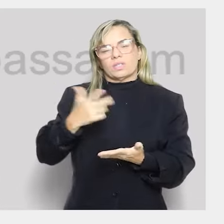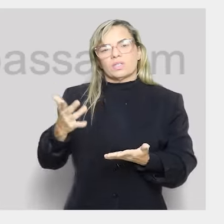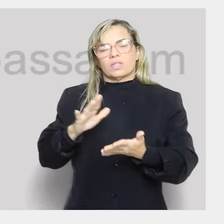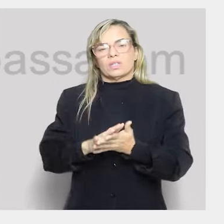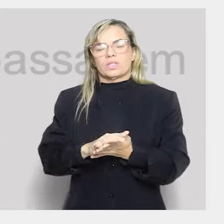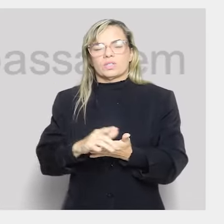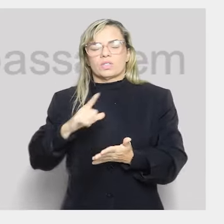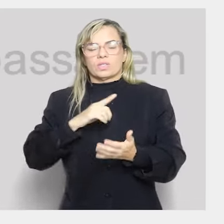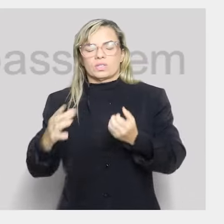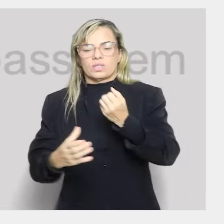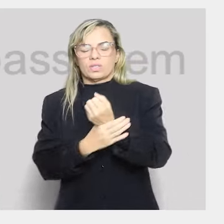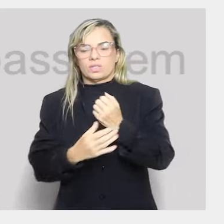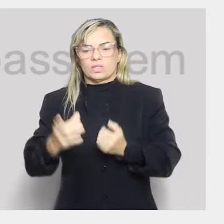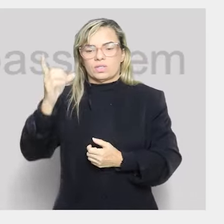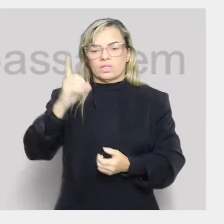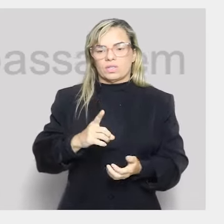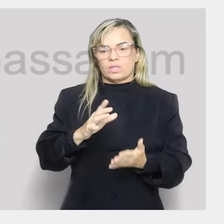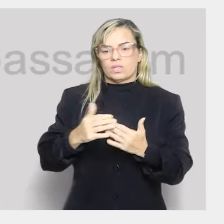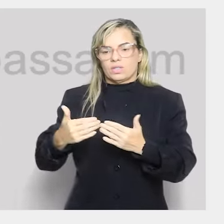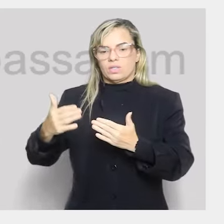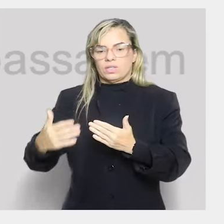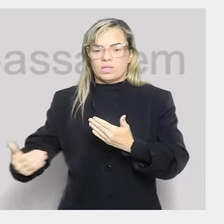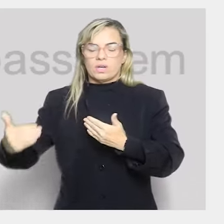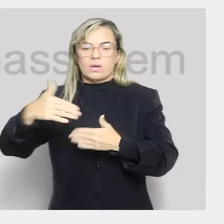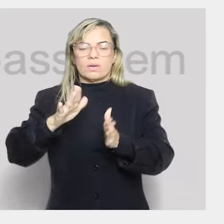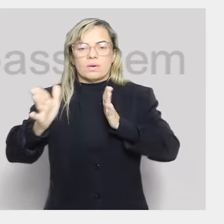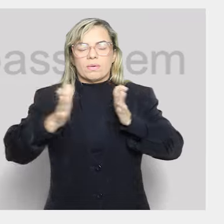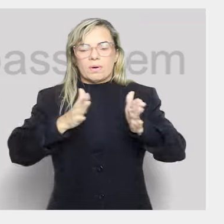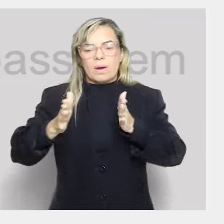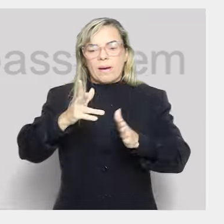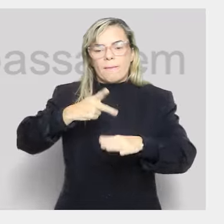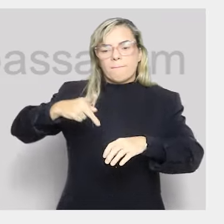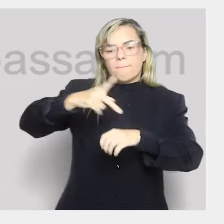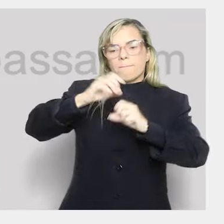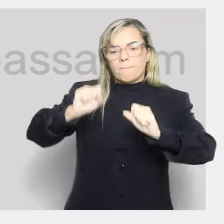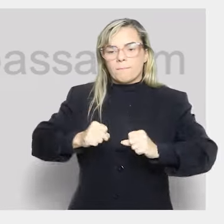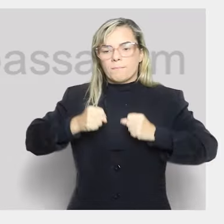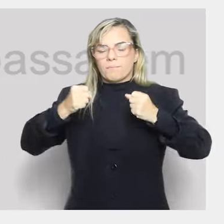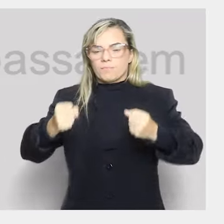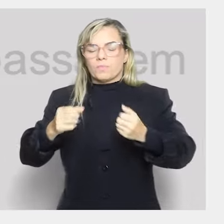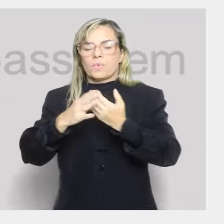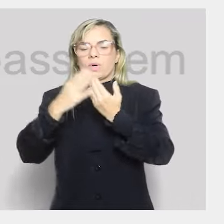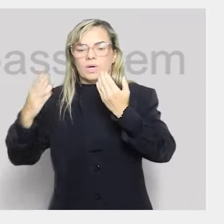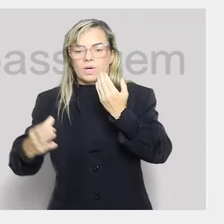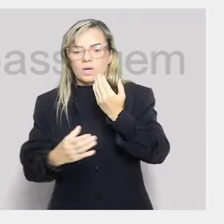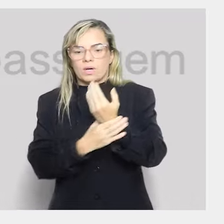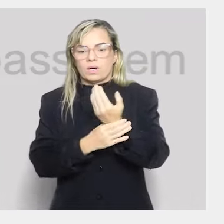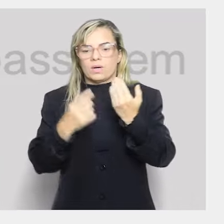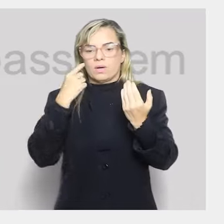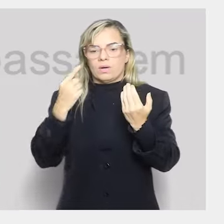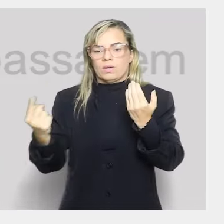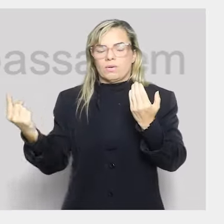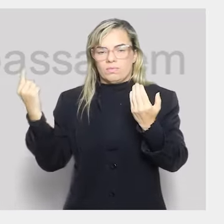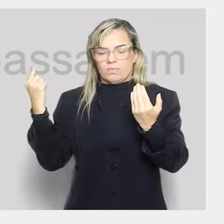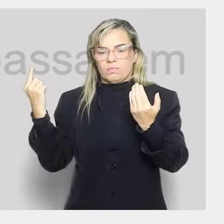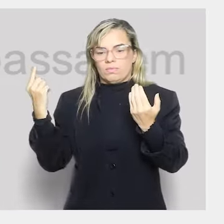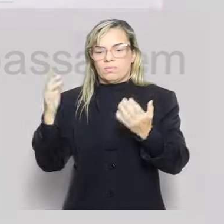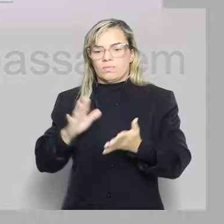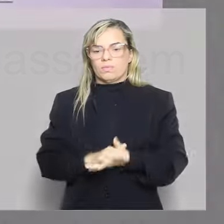errado. O STF entende que estrangeiros de passagem também podem ser protegidos, e mais do que isso,